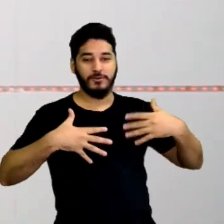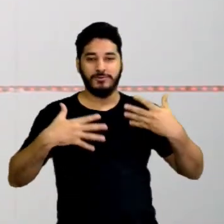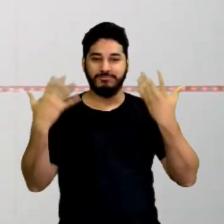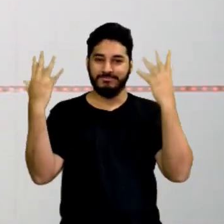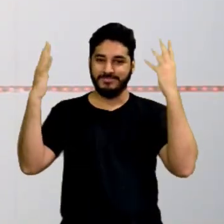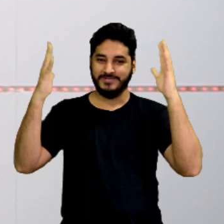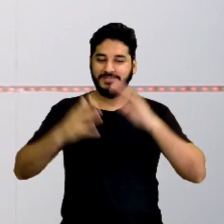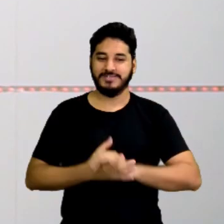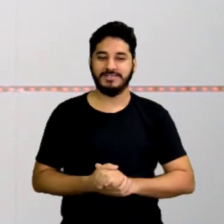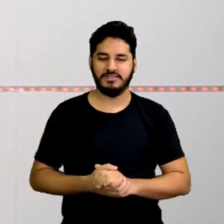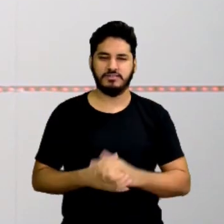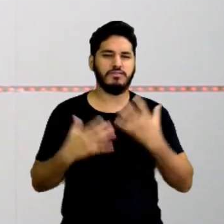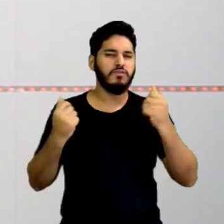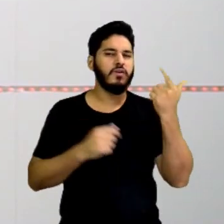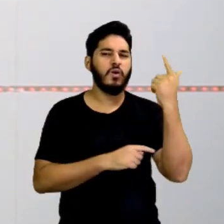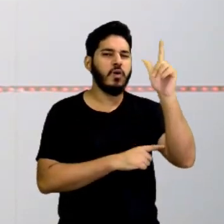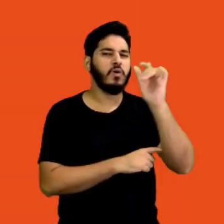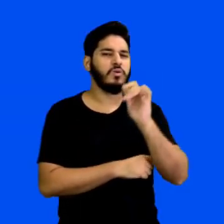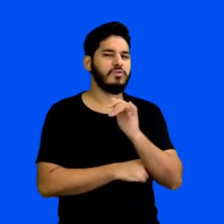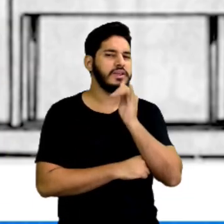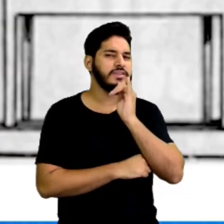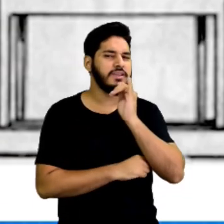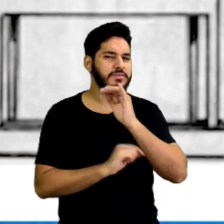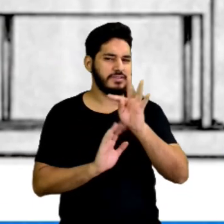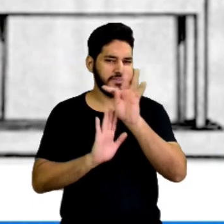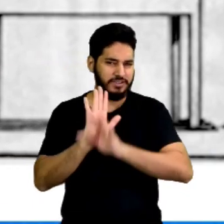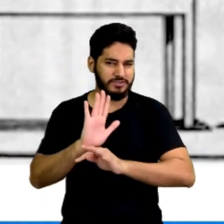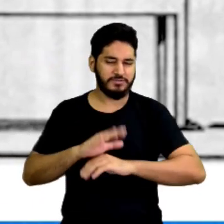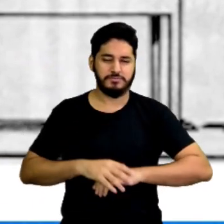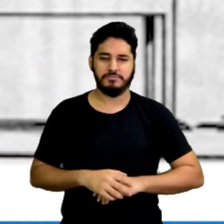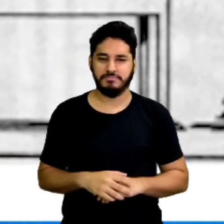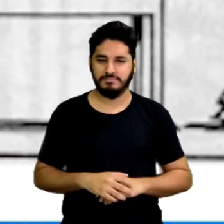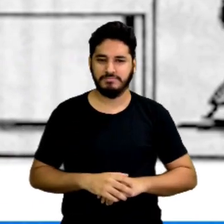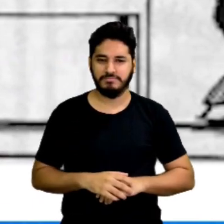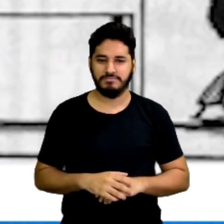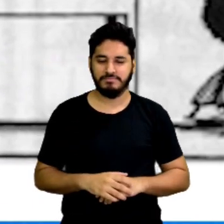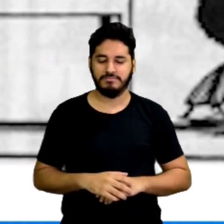Vamos ver outro exemplo de texto? Vamos